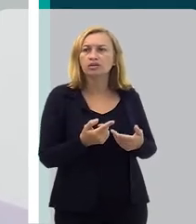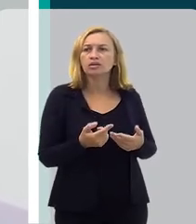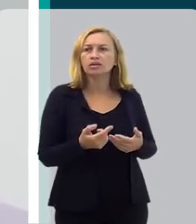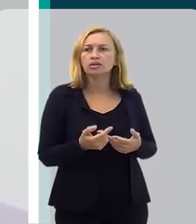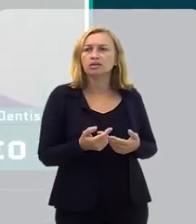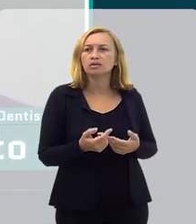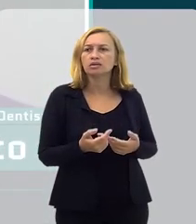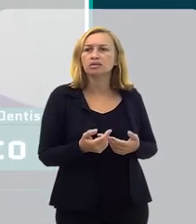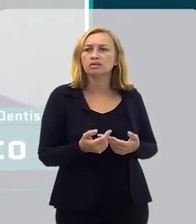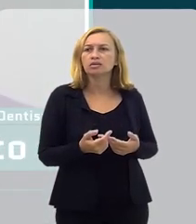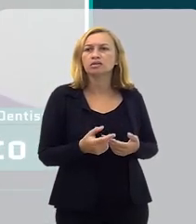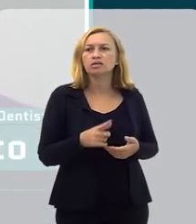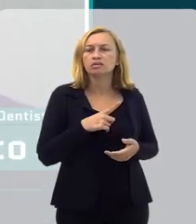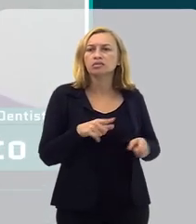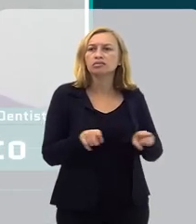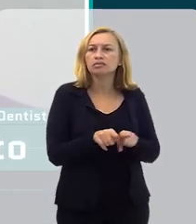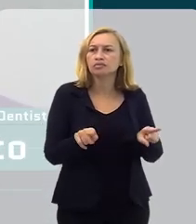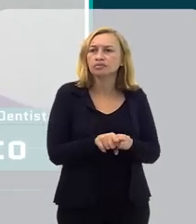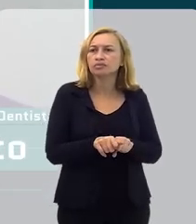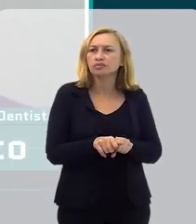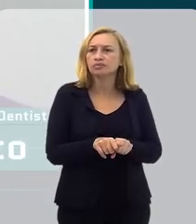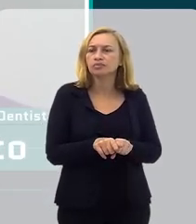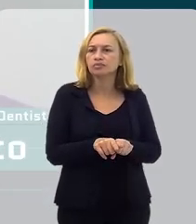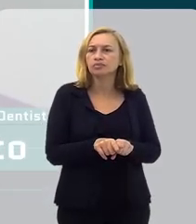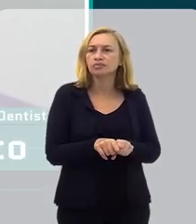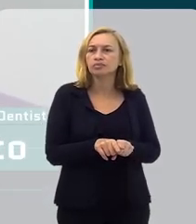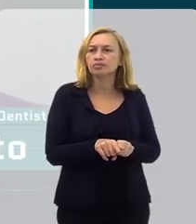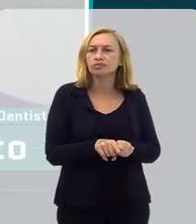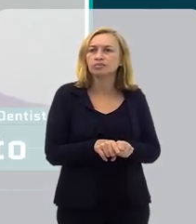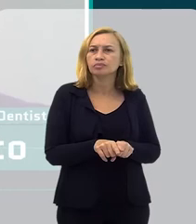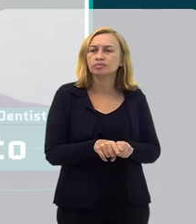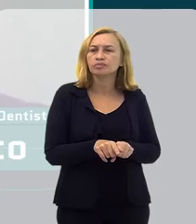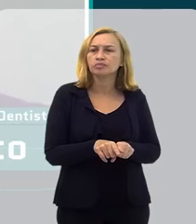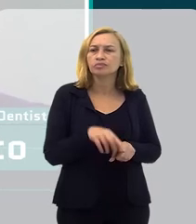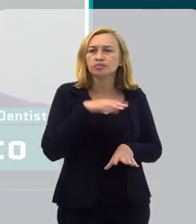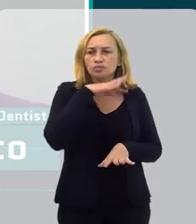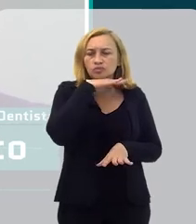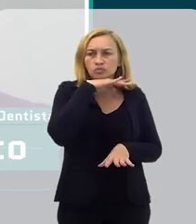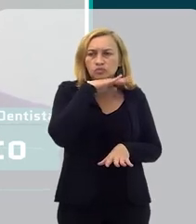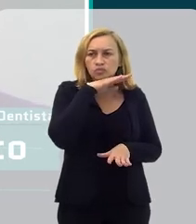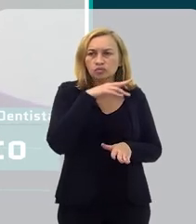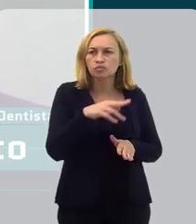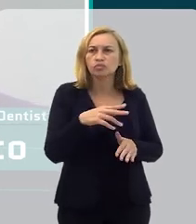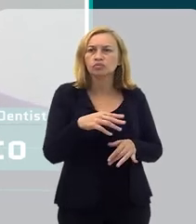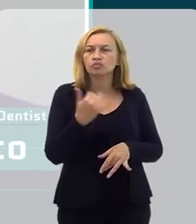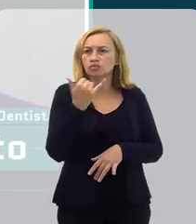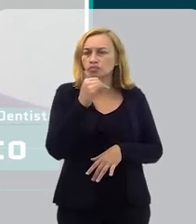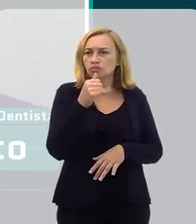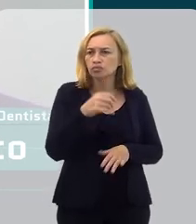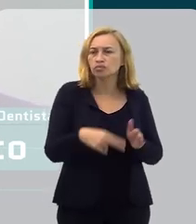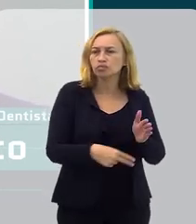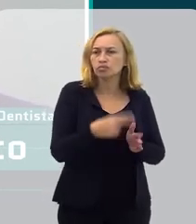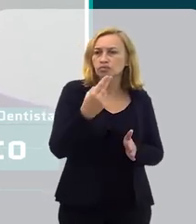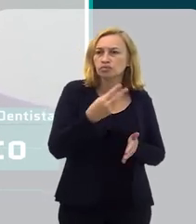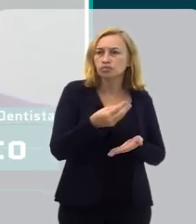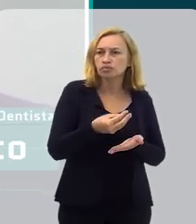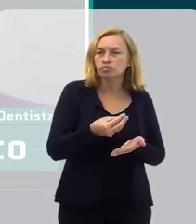E existe também a má remuneração do cirurgião dentista